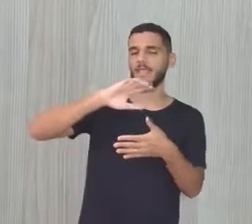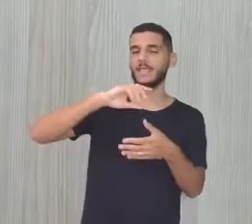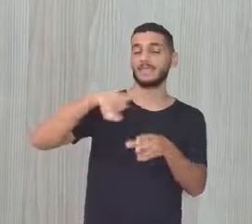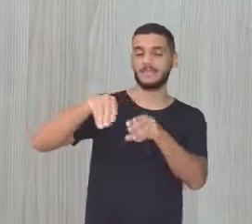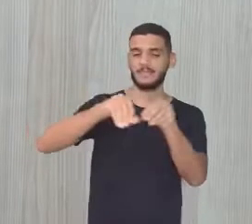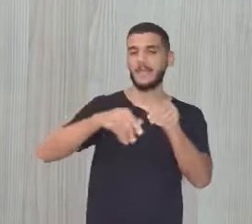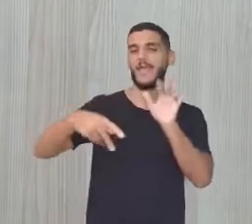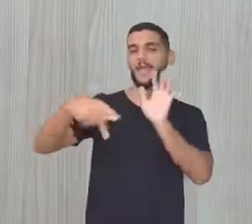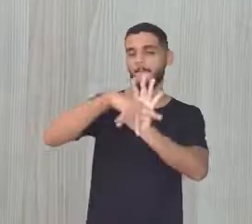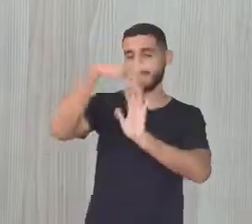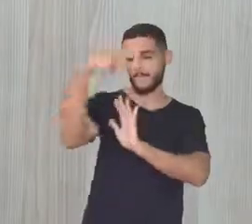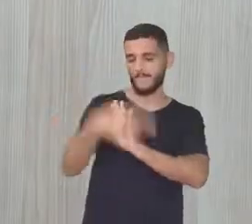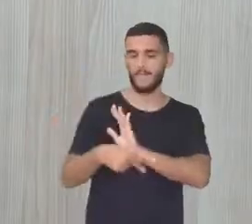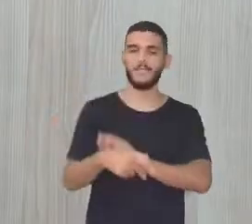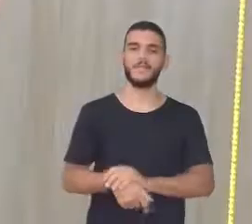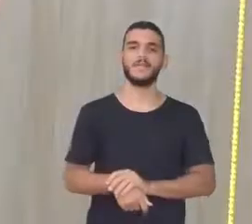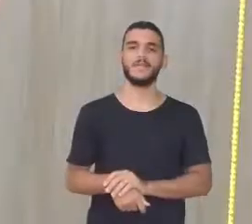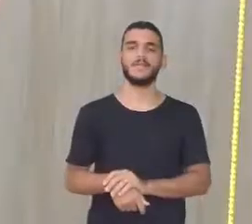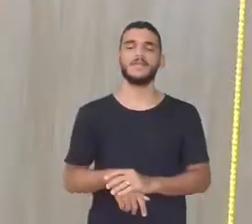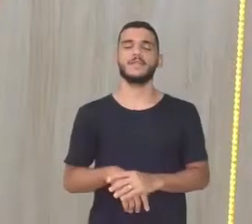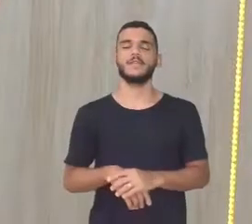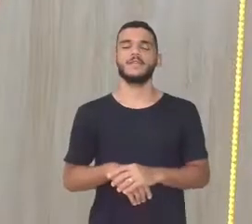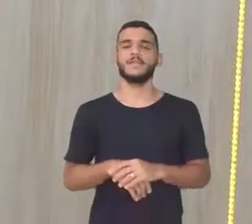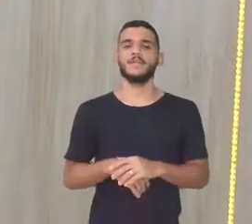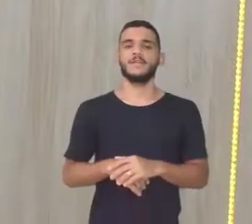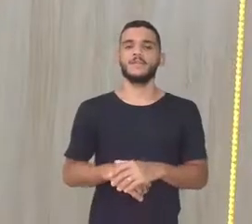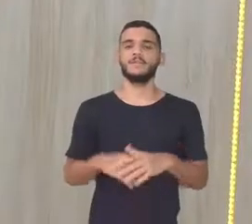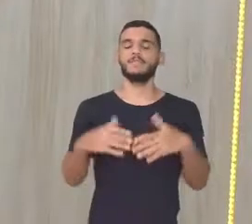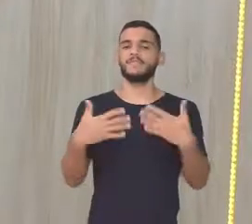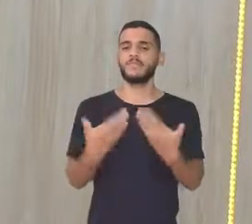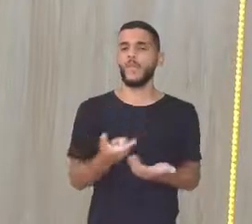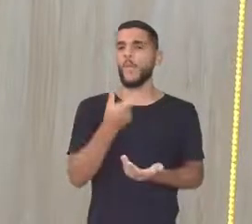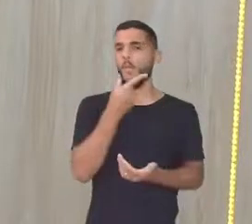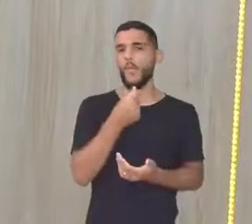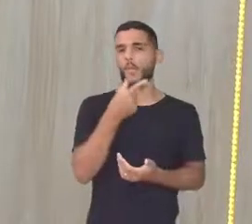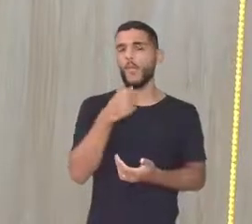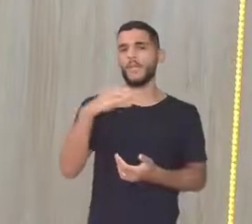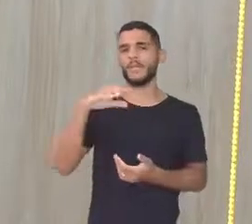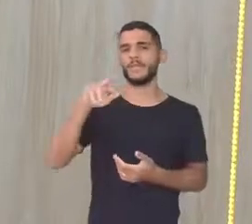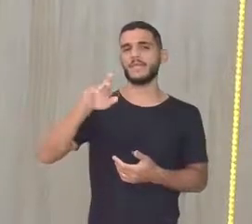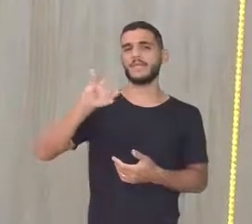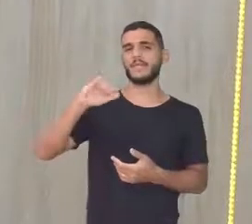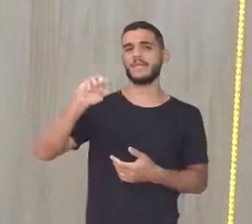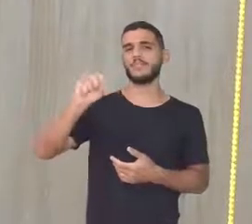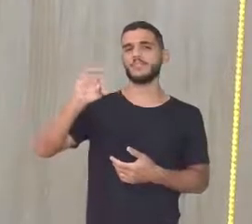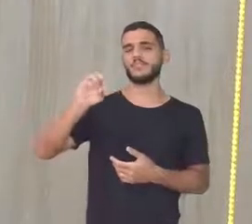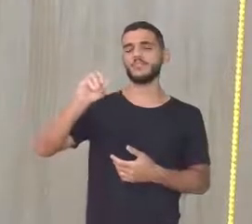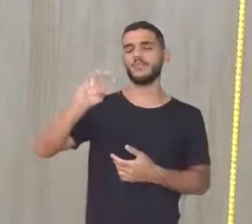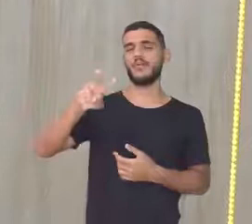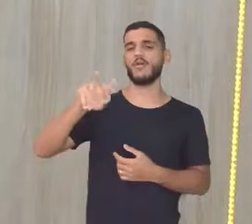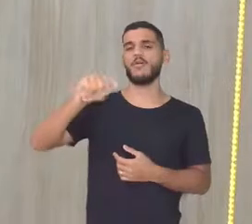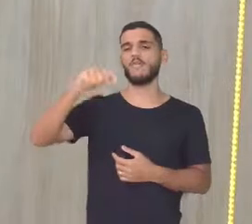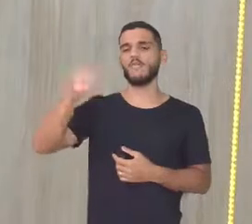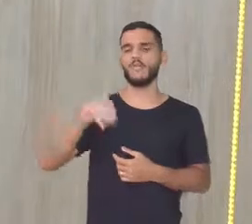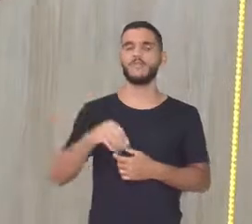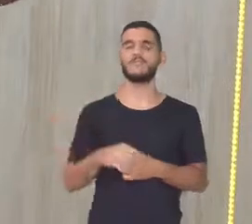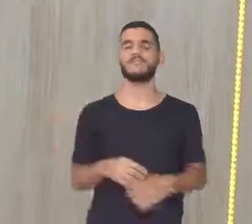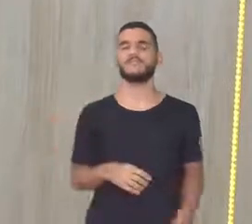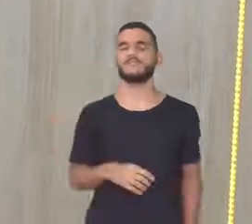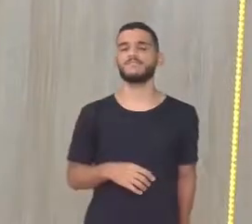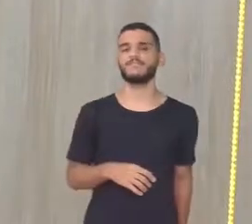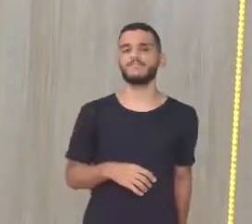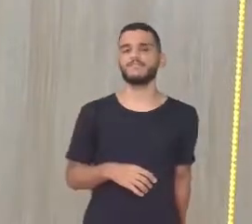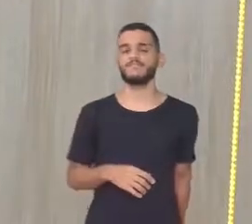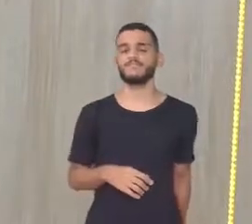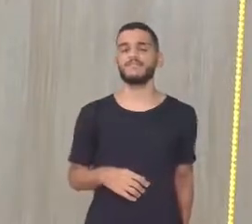Na verdade o seguinte Cristóvão Colombo Em 1400 E aí eu queria aproveitar Meu povo Sabe? Para